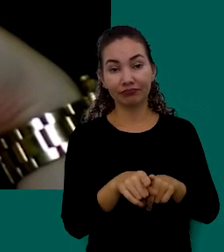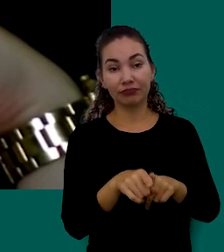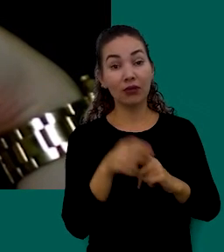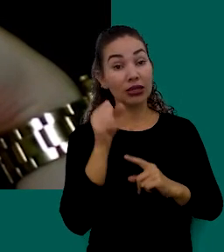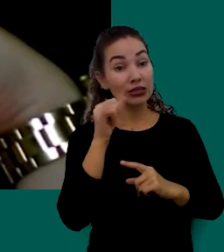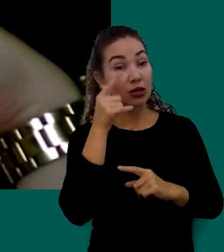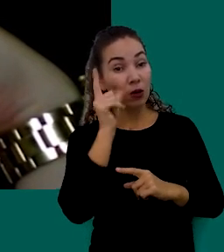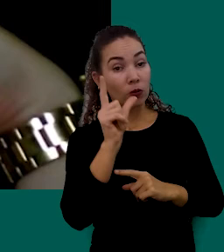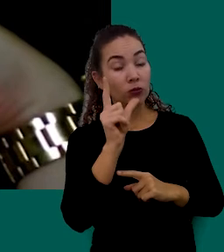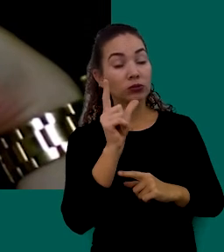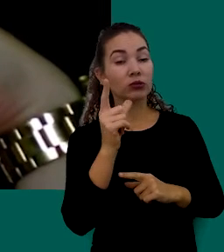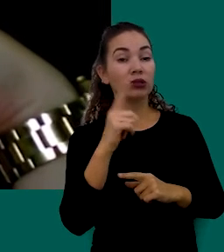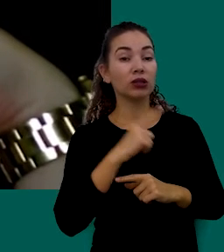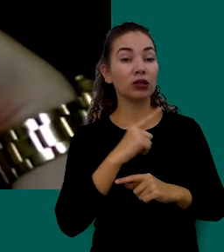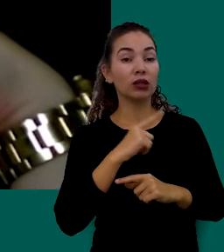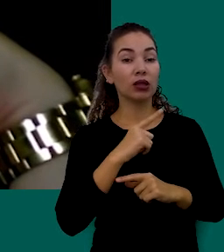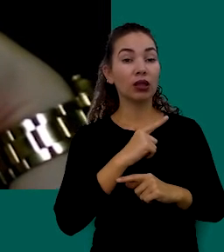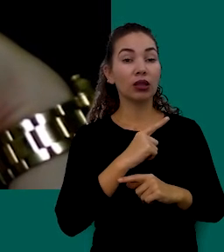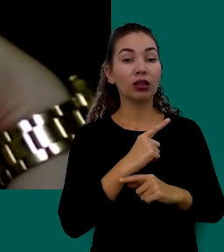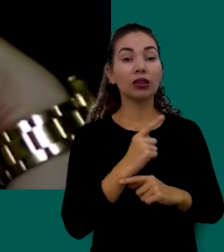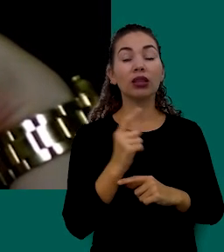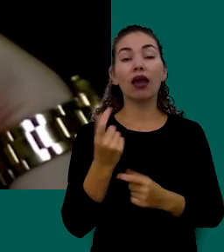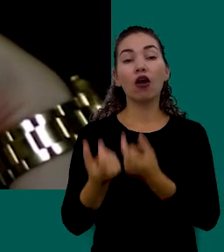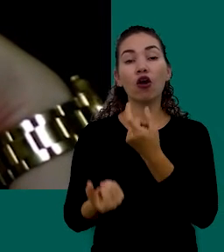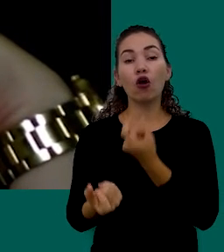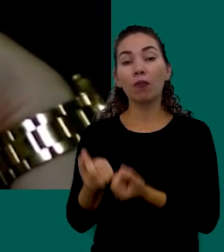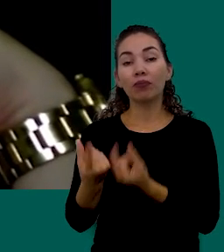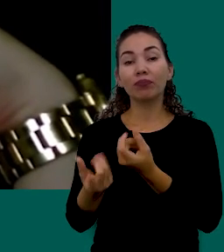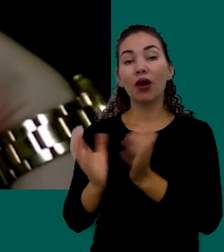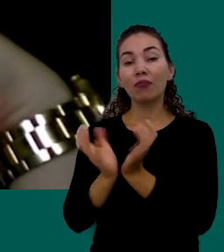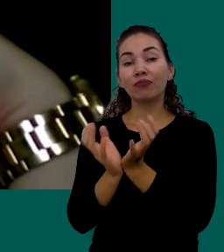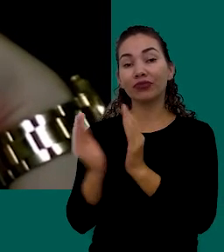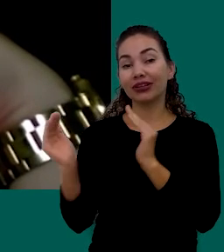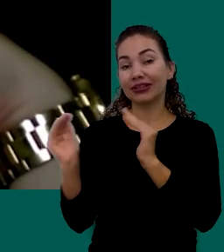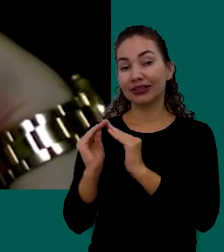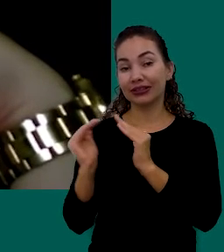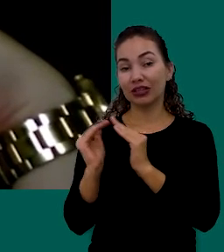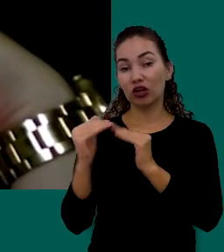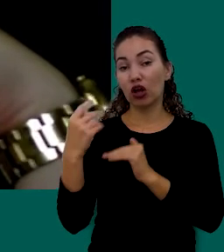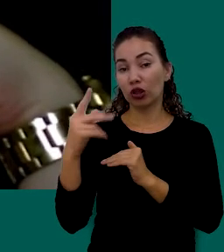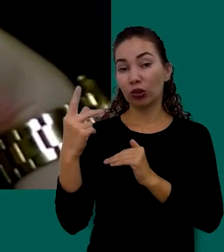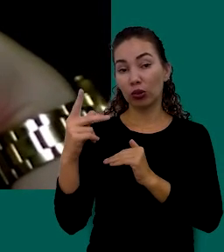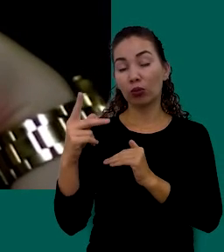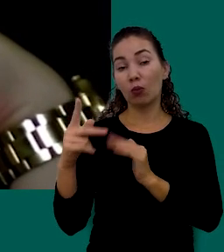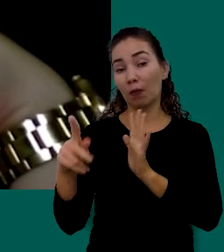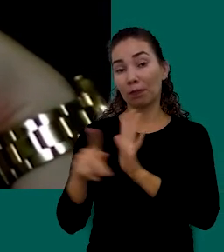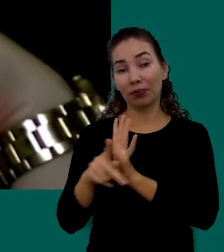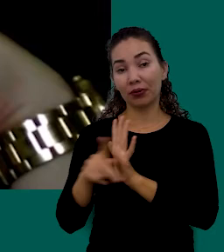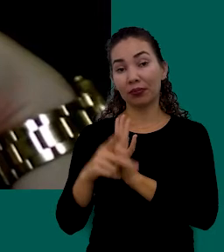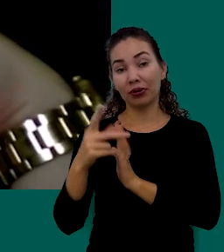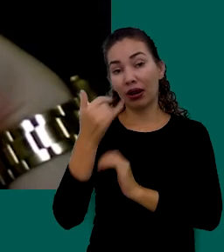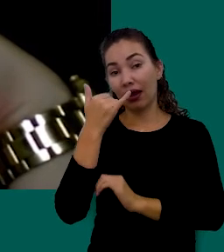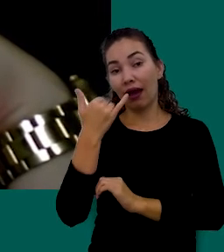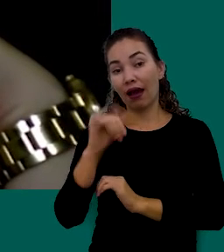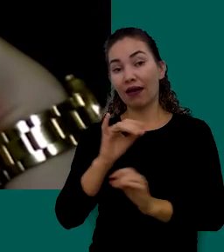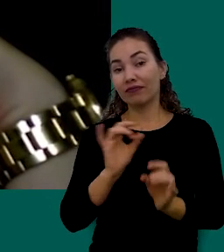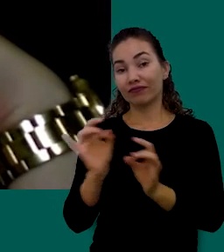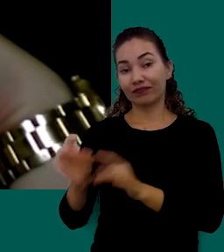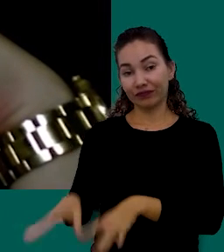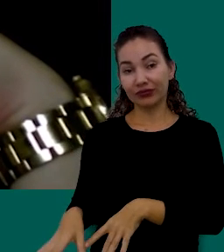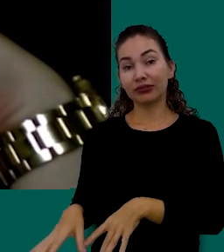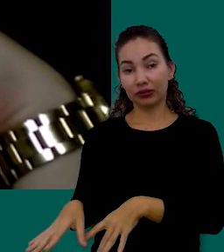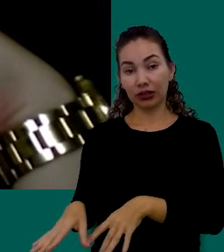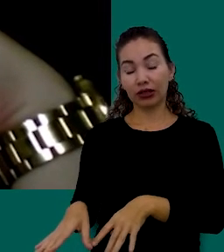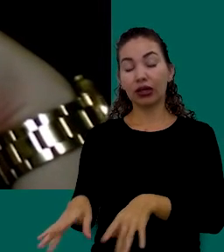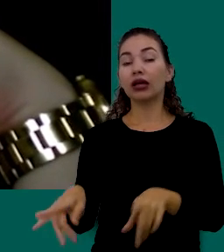Possível Tenha Uma Horta Na Sua Casa Com Sua Própria Horta Você Evita Desperdícios